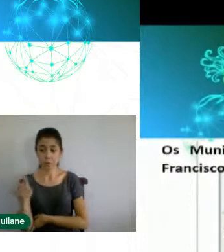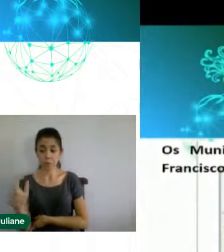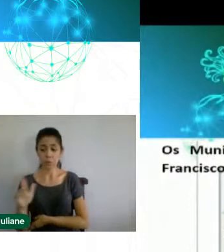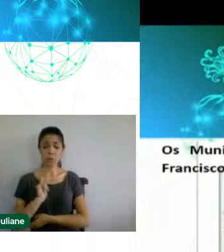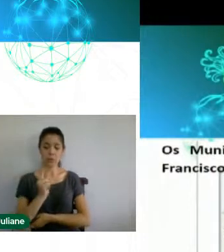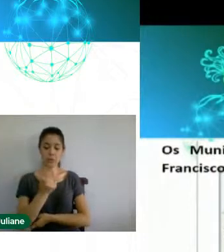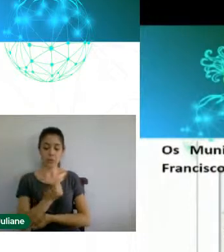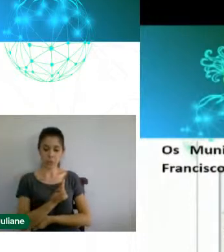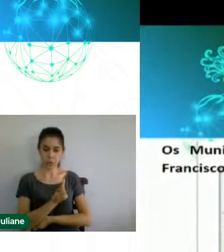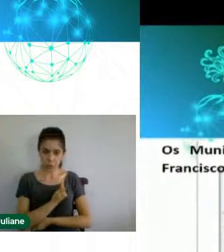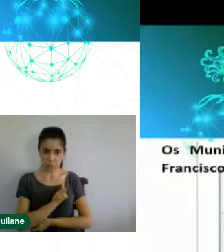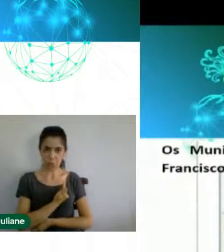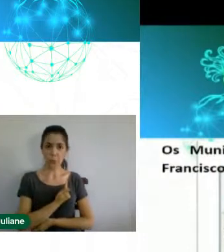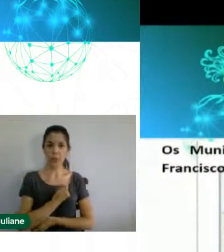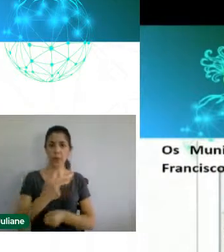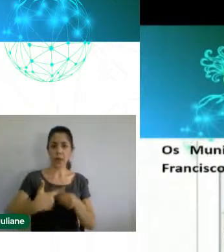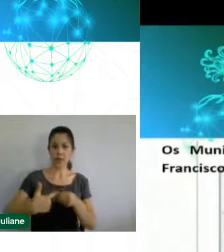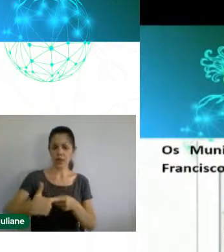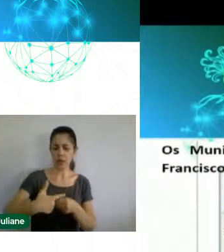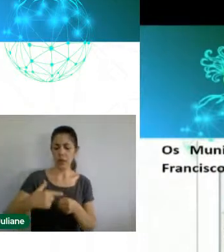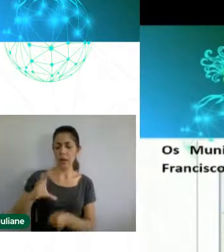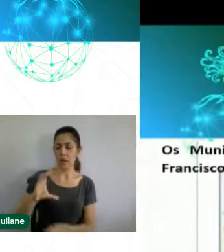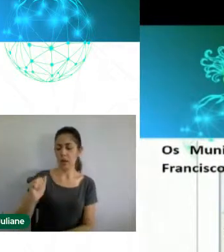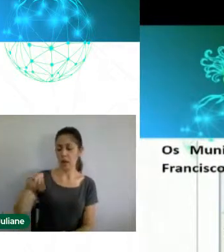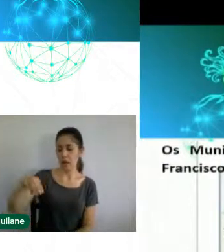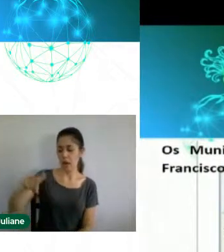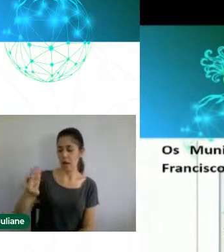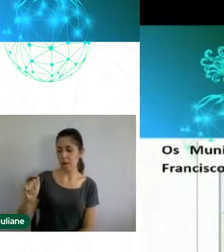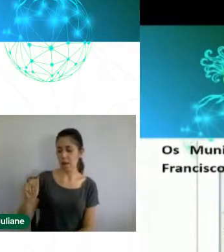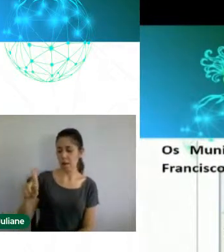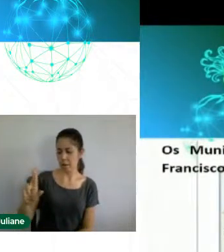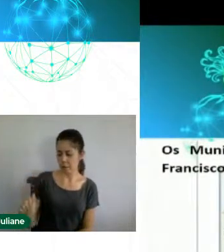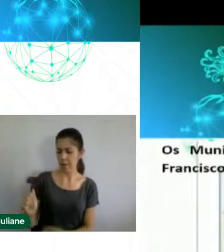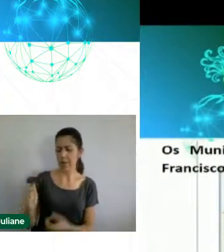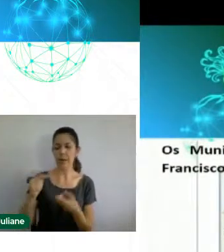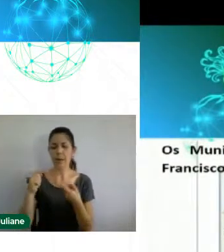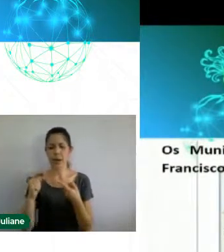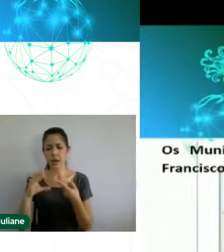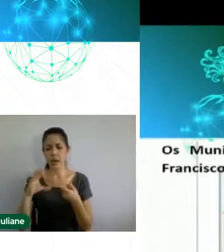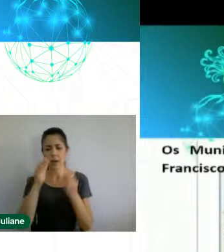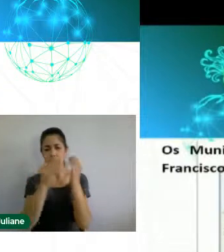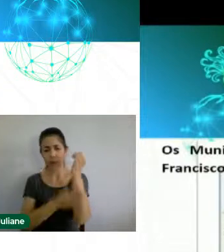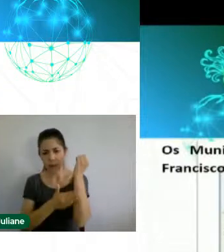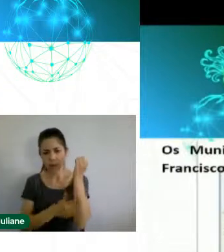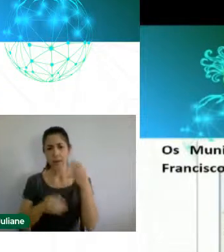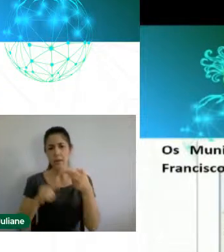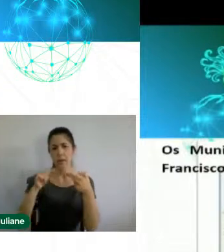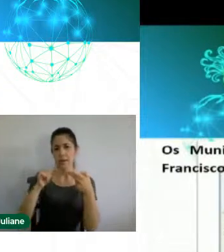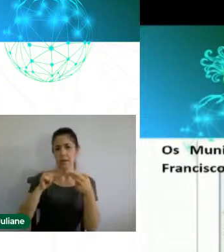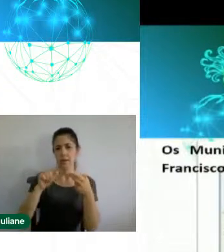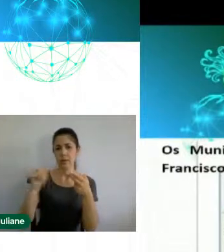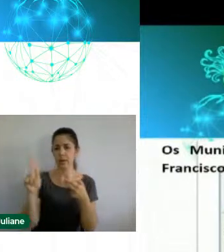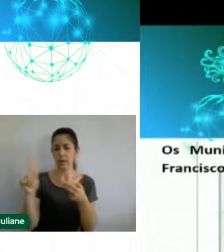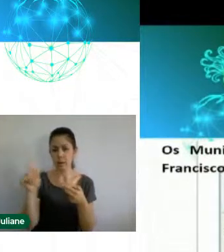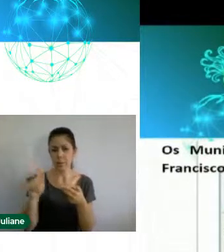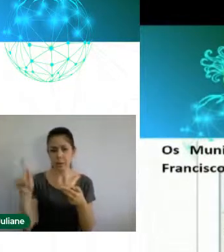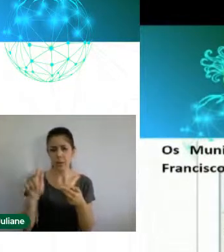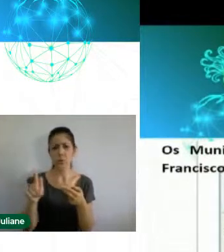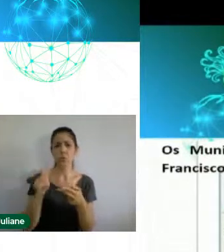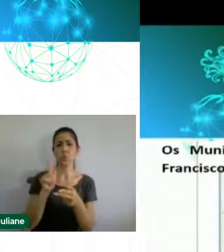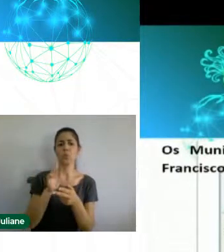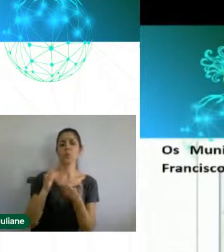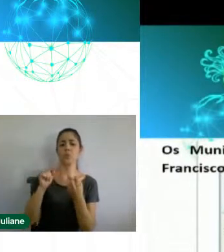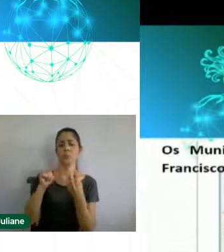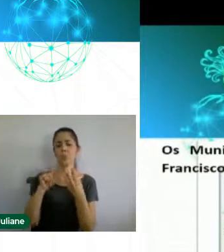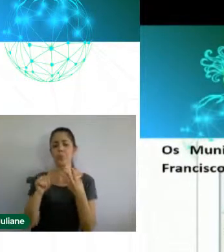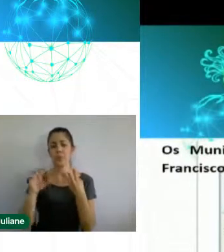Canela, Gramado, Parobé, São Francisco de Paula, assim como Novo Hamburgo e São